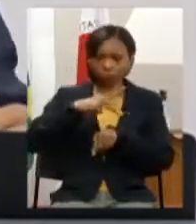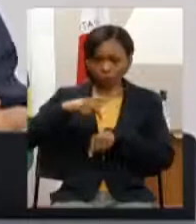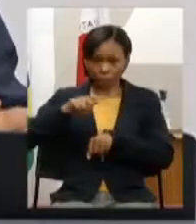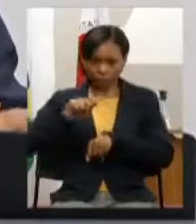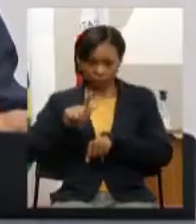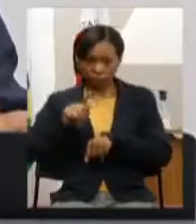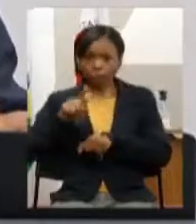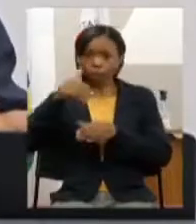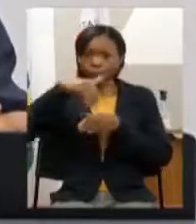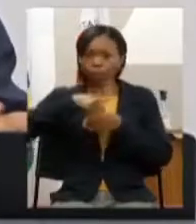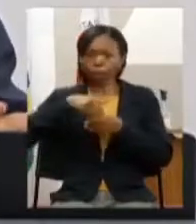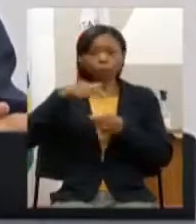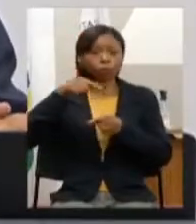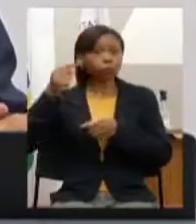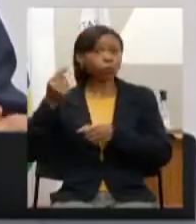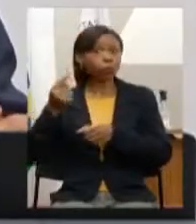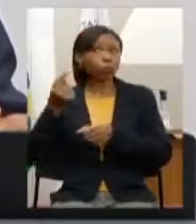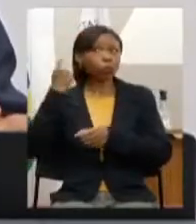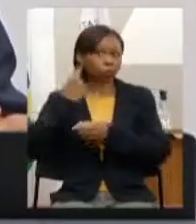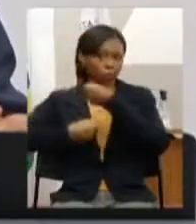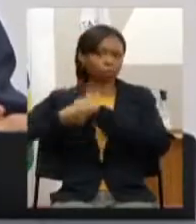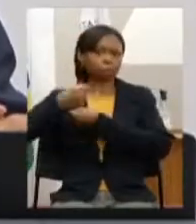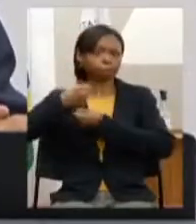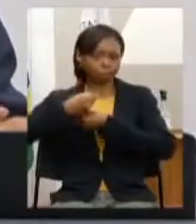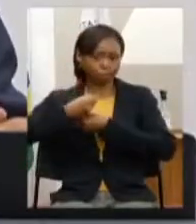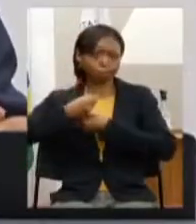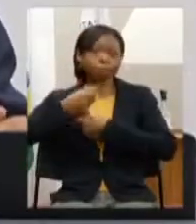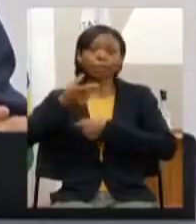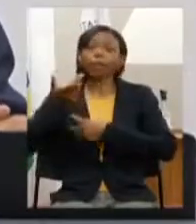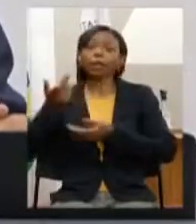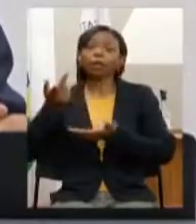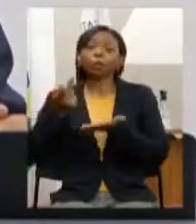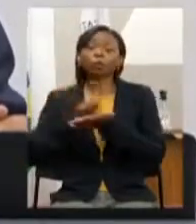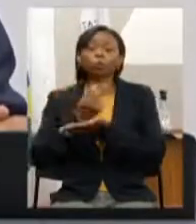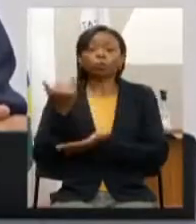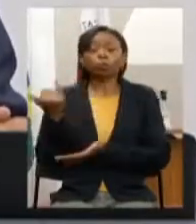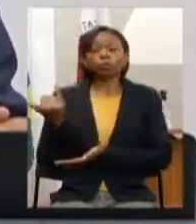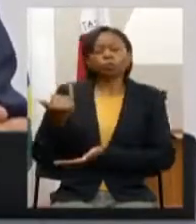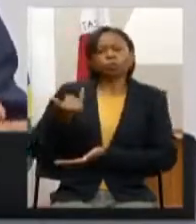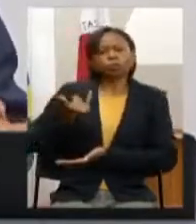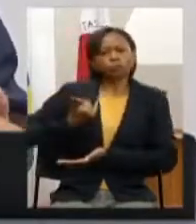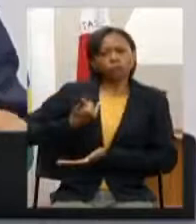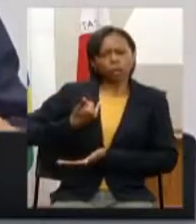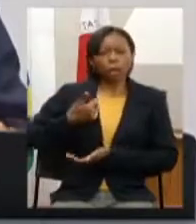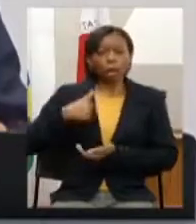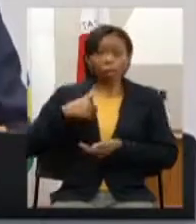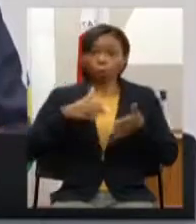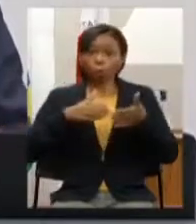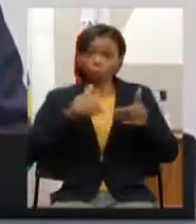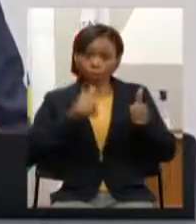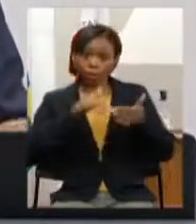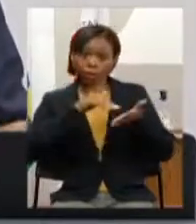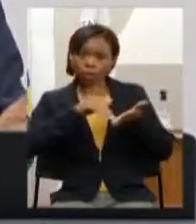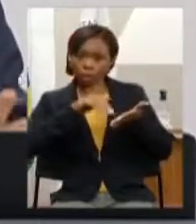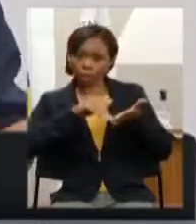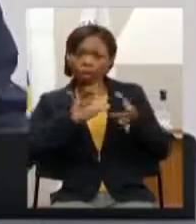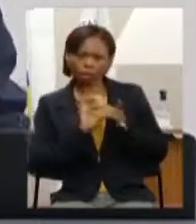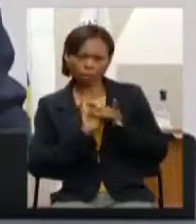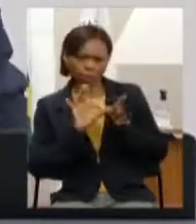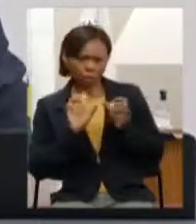o ano passado naquele momento eu recebi uma mensagem e até pedi autorização do secretário que se podia